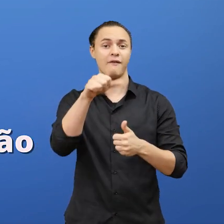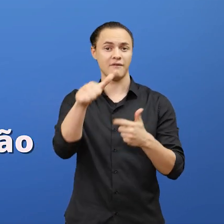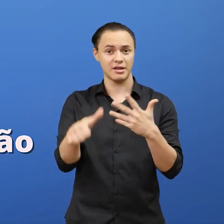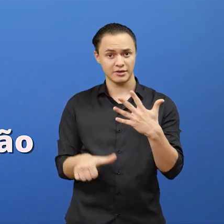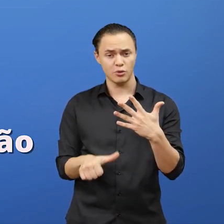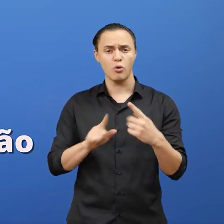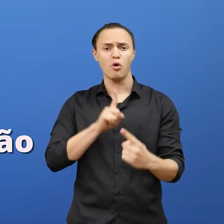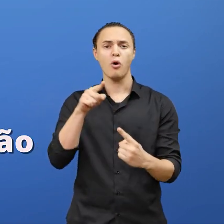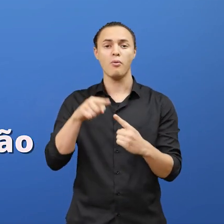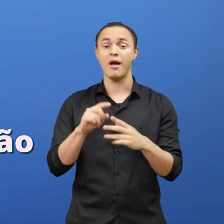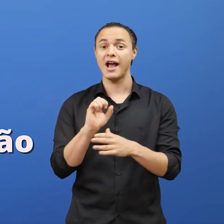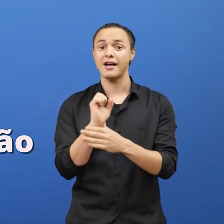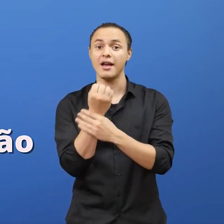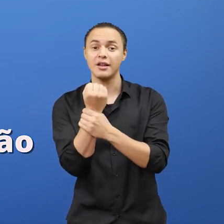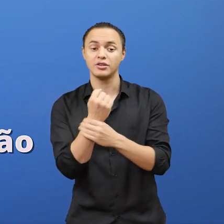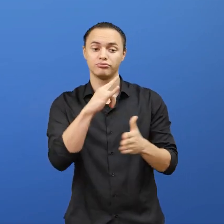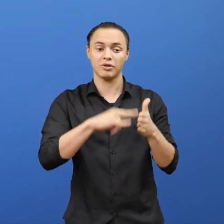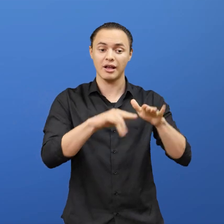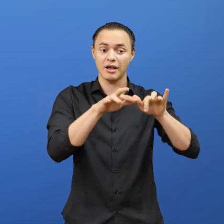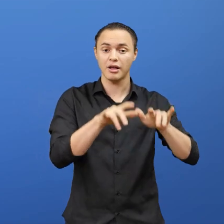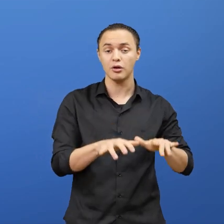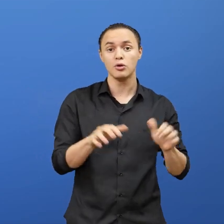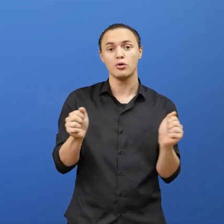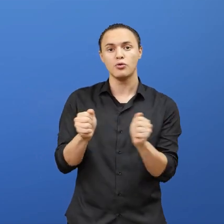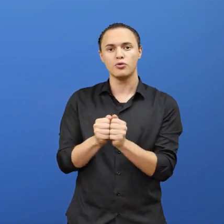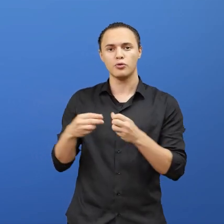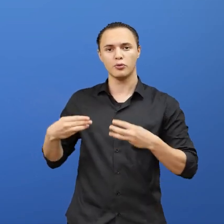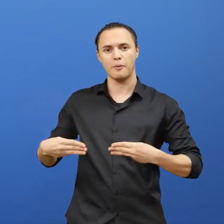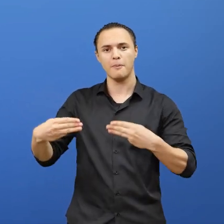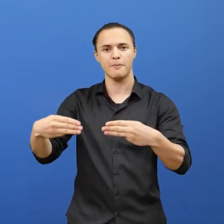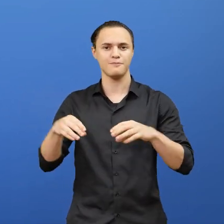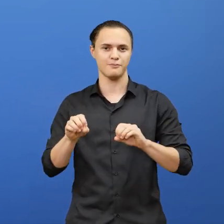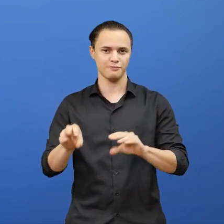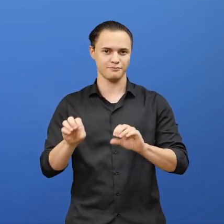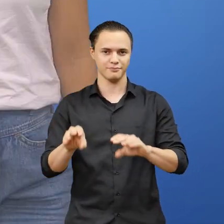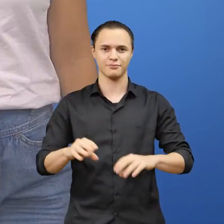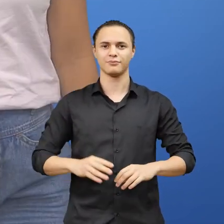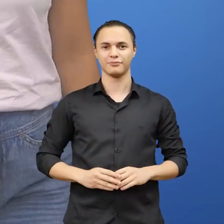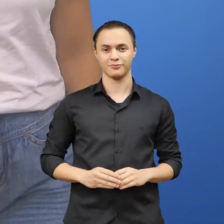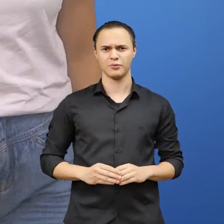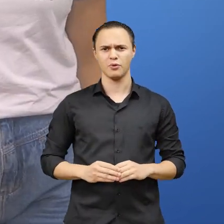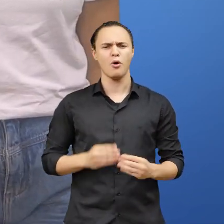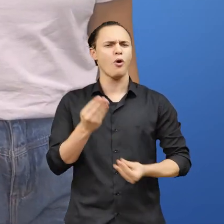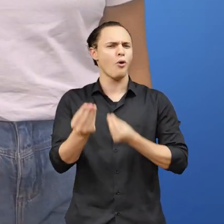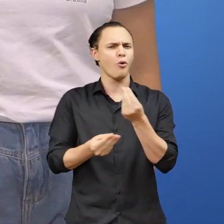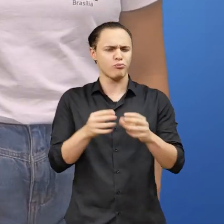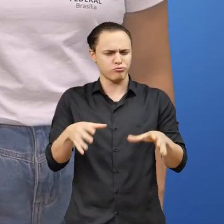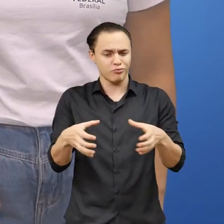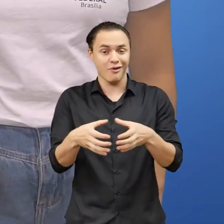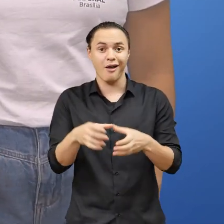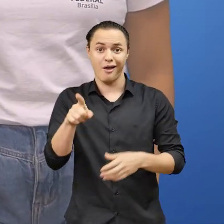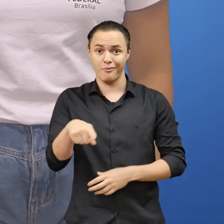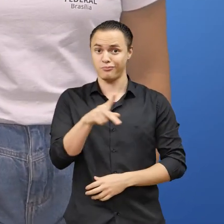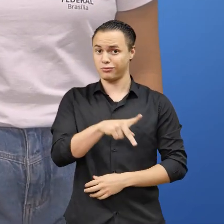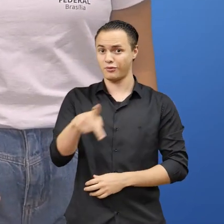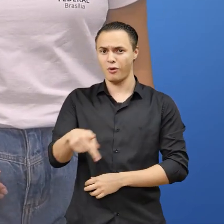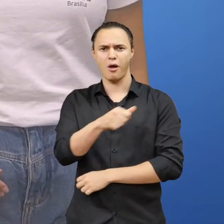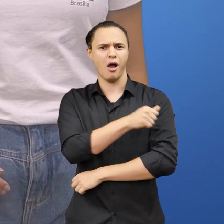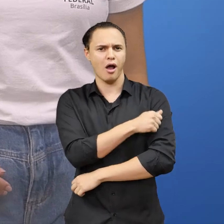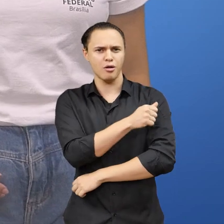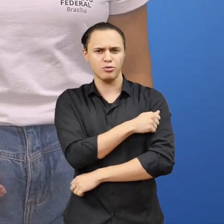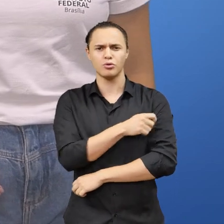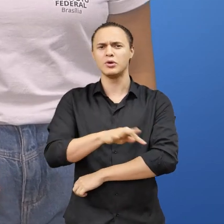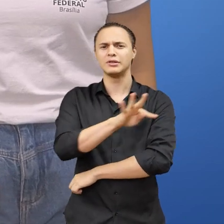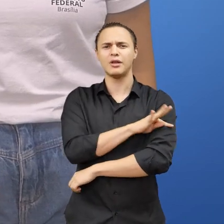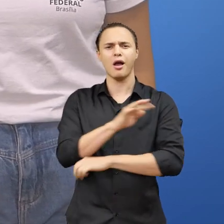atua para garantir o seu credenciamento ou recredenciamento junto ao Ministério da Educação. É formada por professores, estudantes,